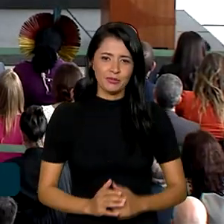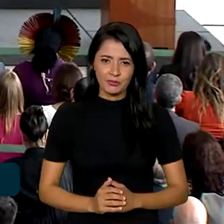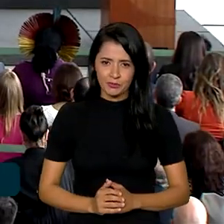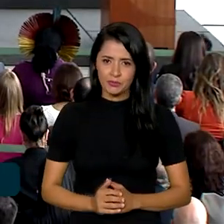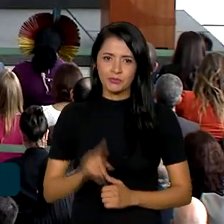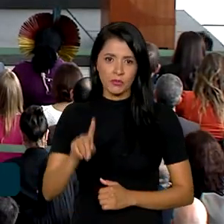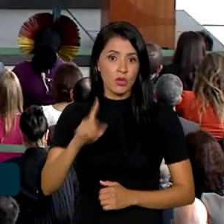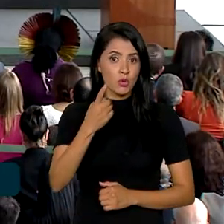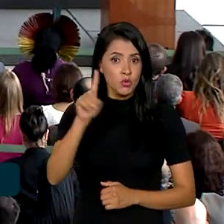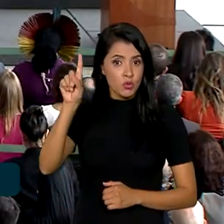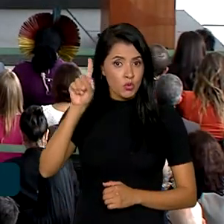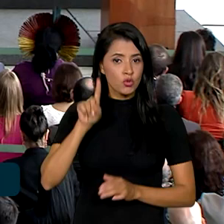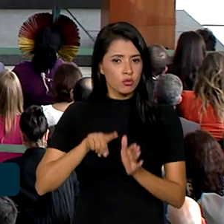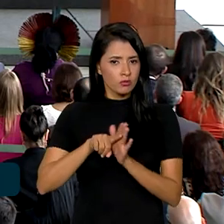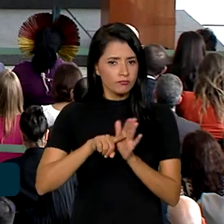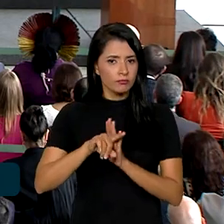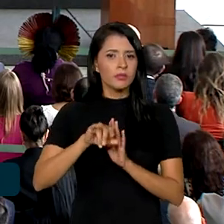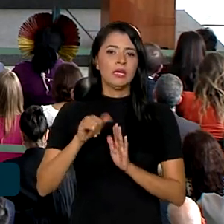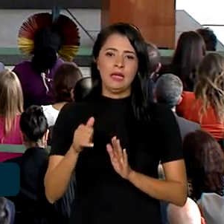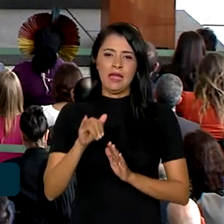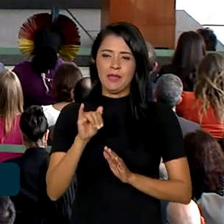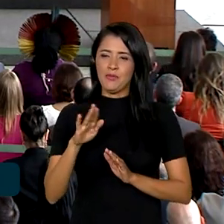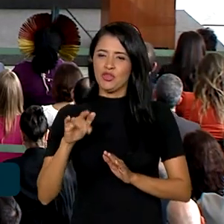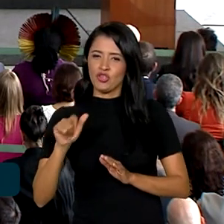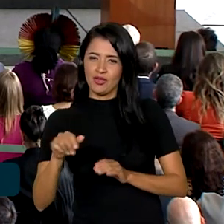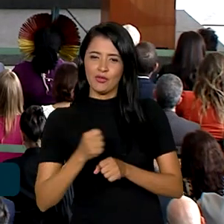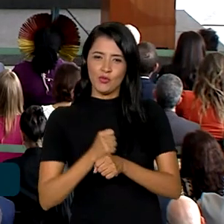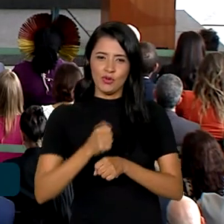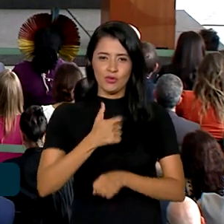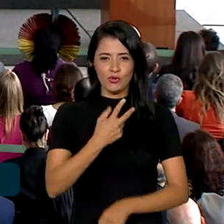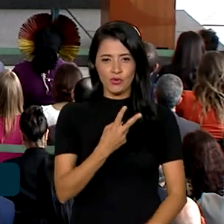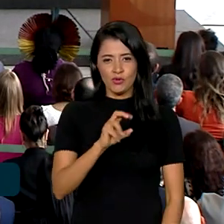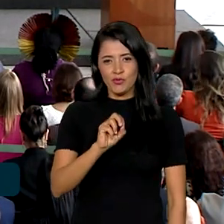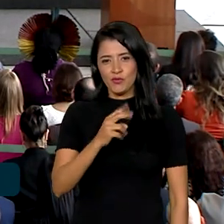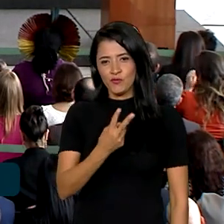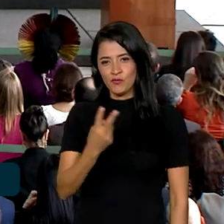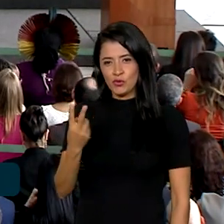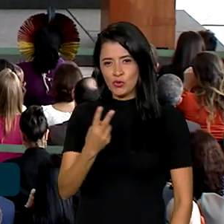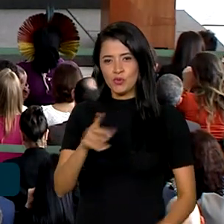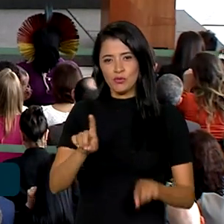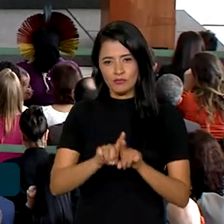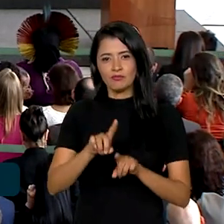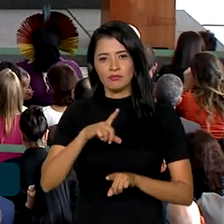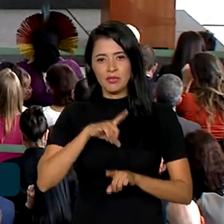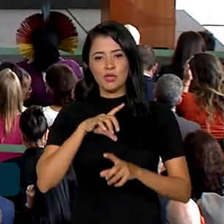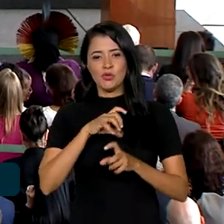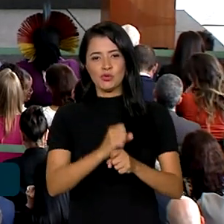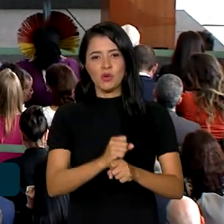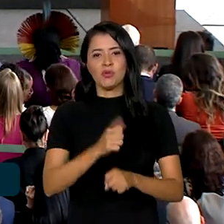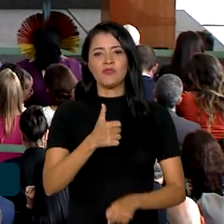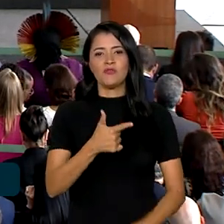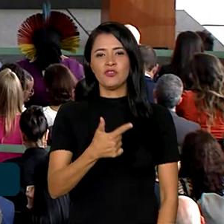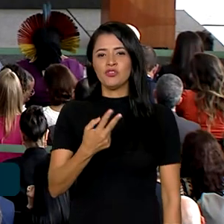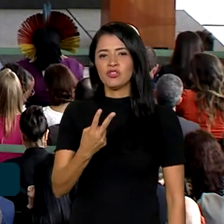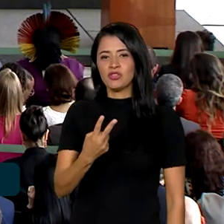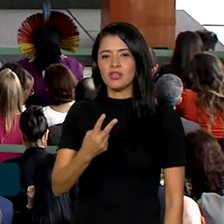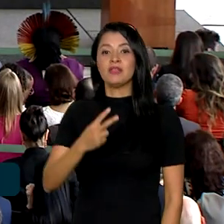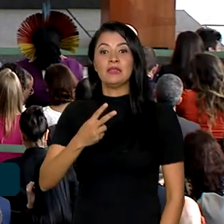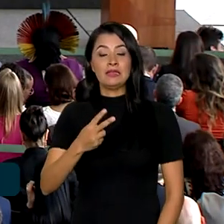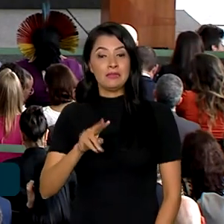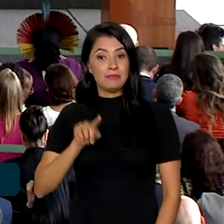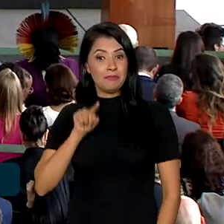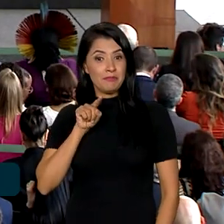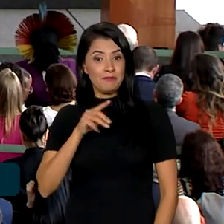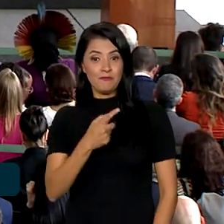acordo com o último censo escolar do ano de 2022. Onde também cerca de 23 mil unidades